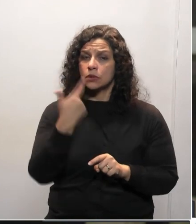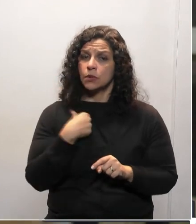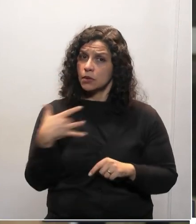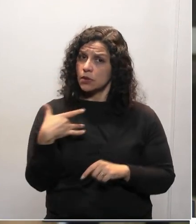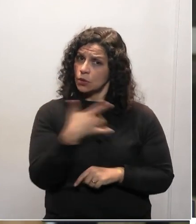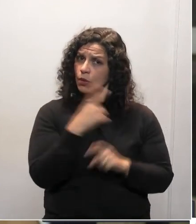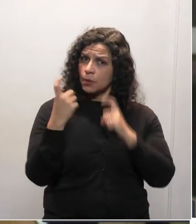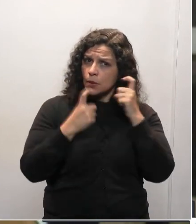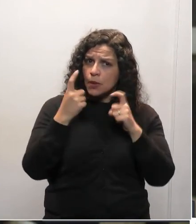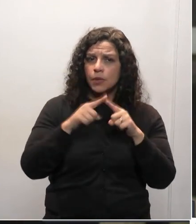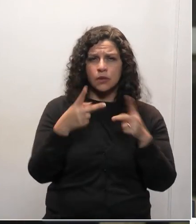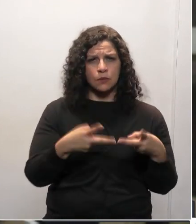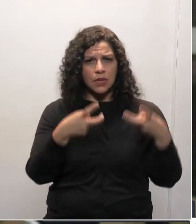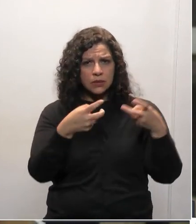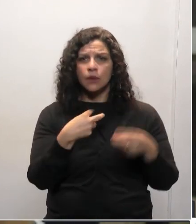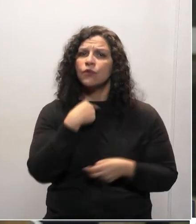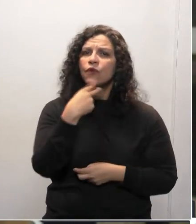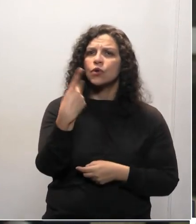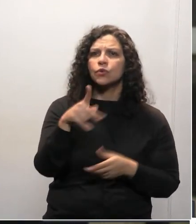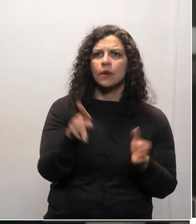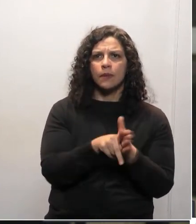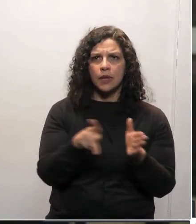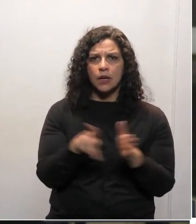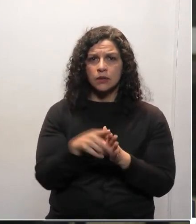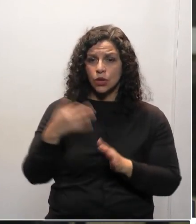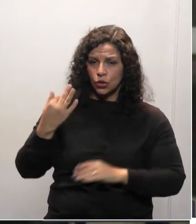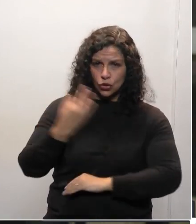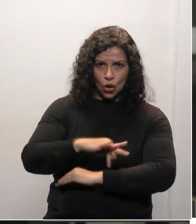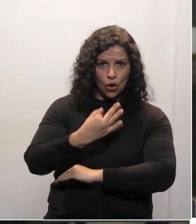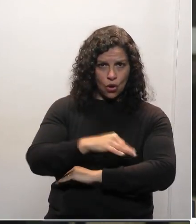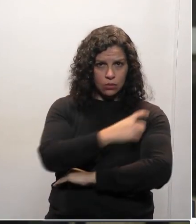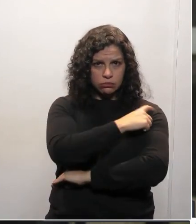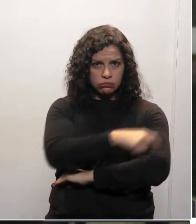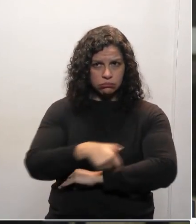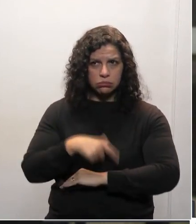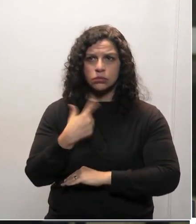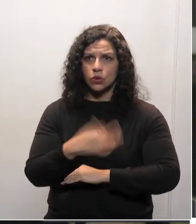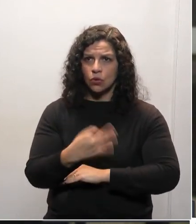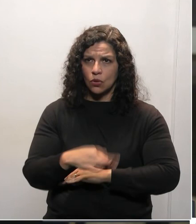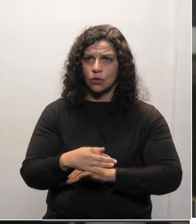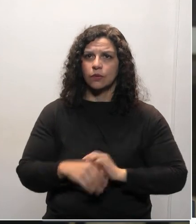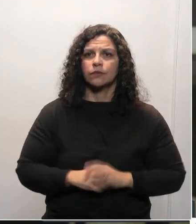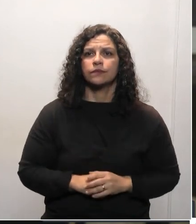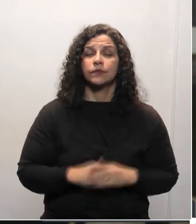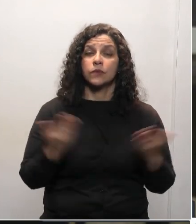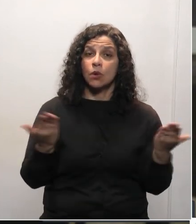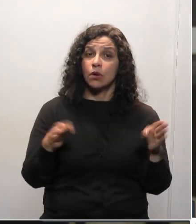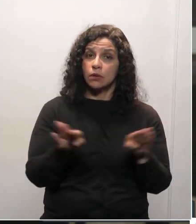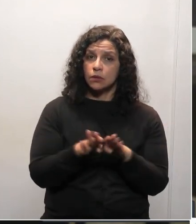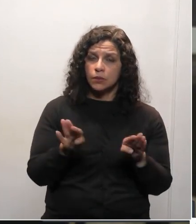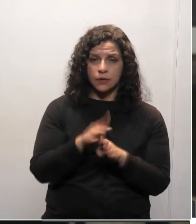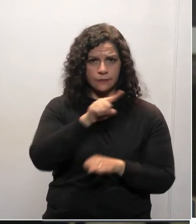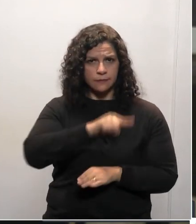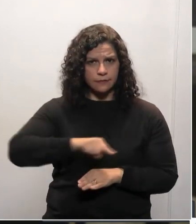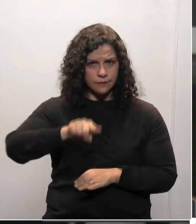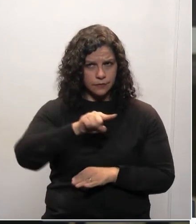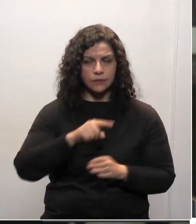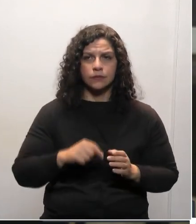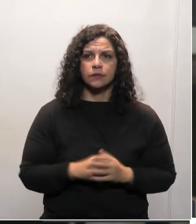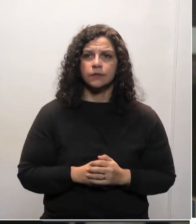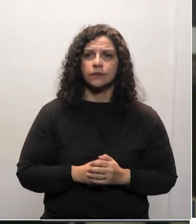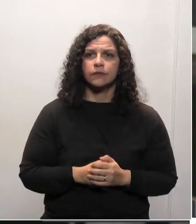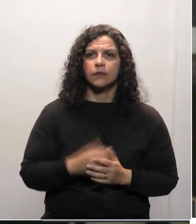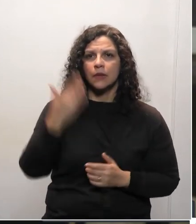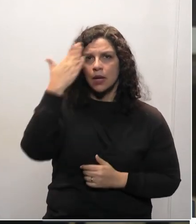com vossa excelência, porque nota-se na sua voz que parece que o senhor está com dor. Bem, dito isso, vossa excelência, eu